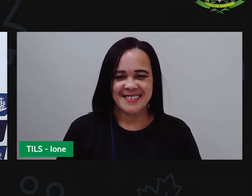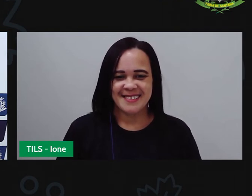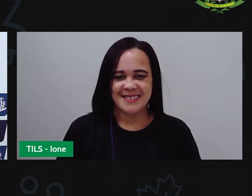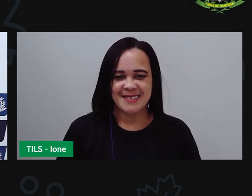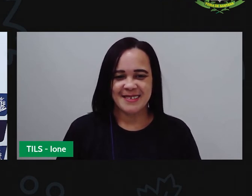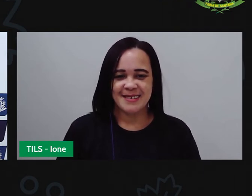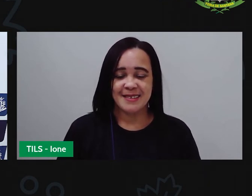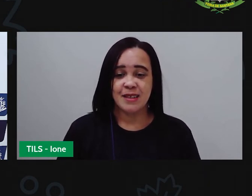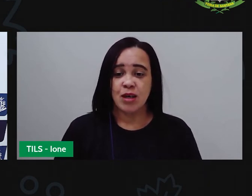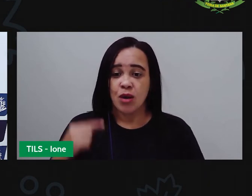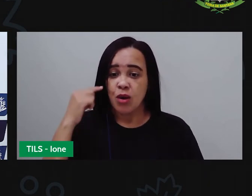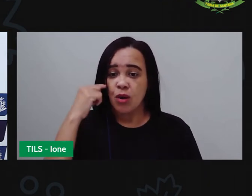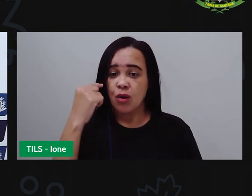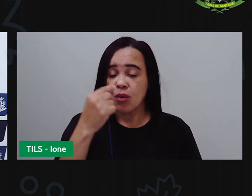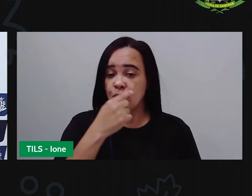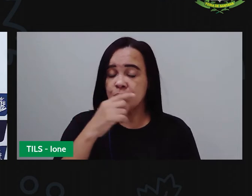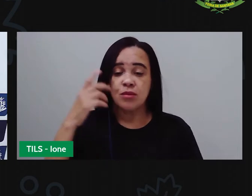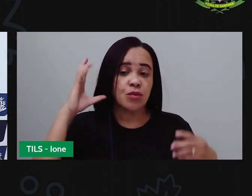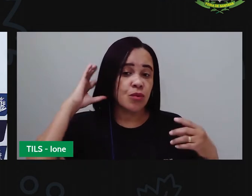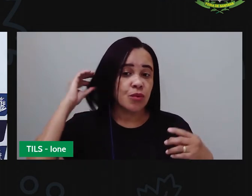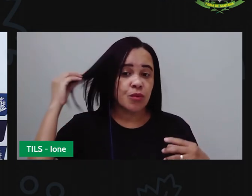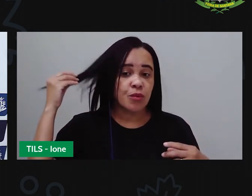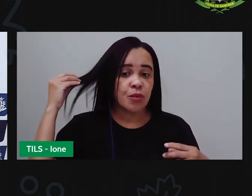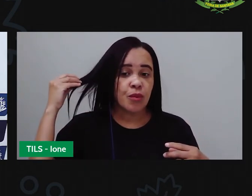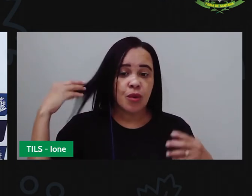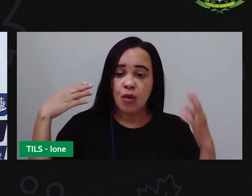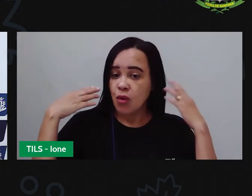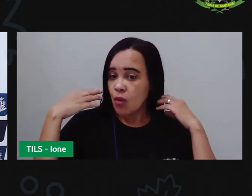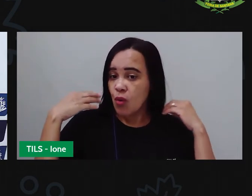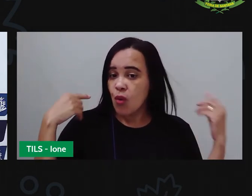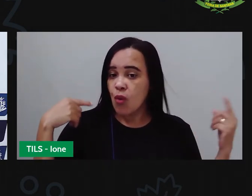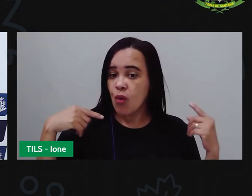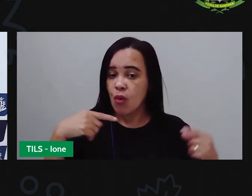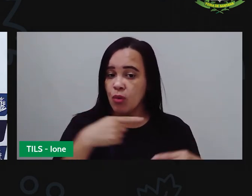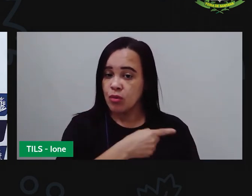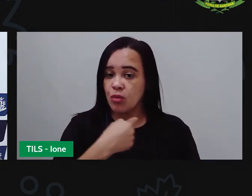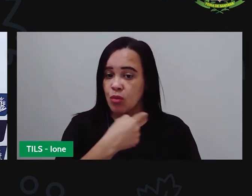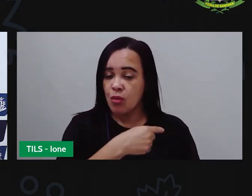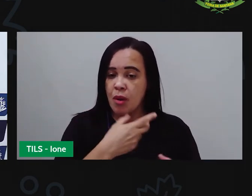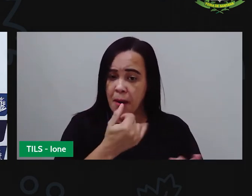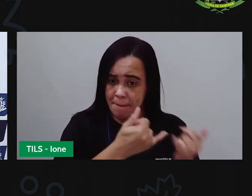A cor dos nossos cabelos é parecida ou diferente?